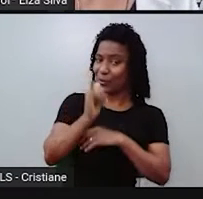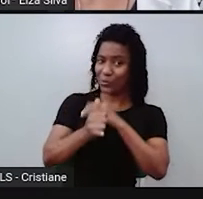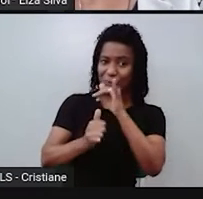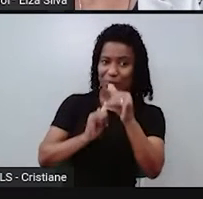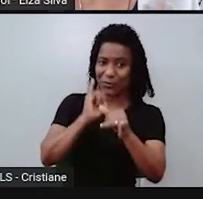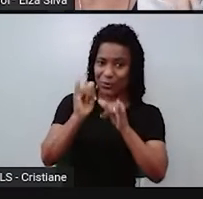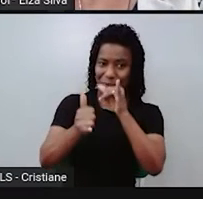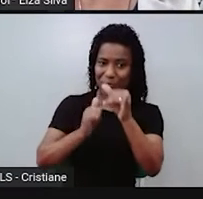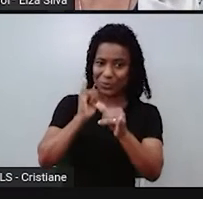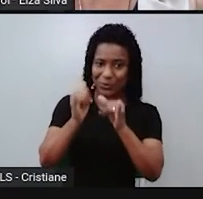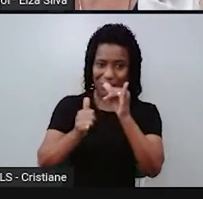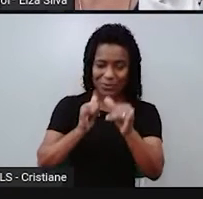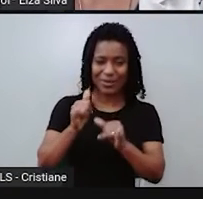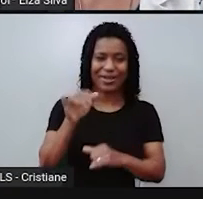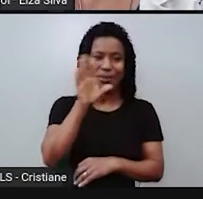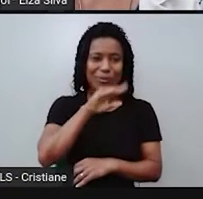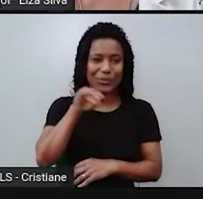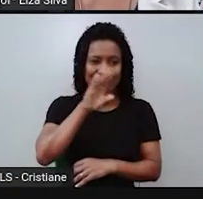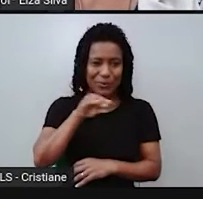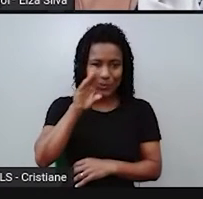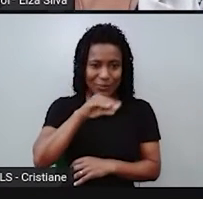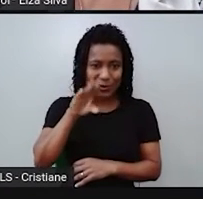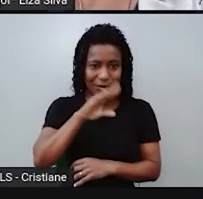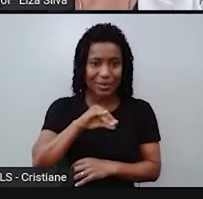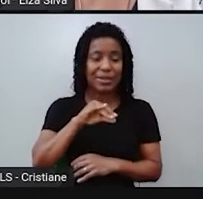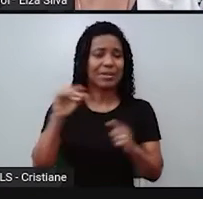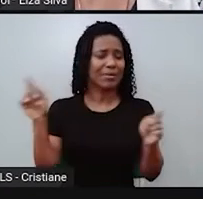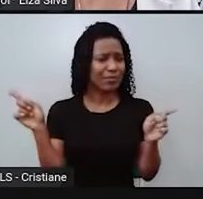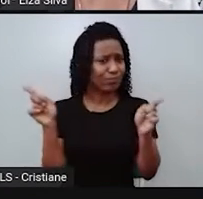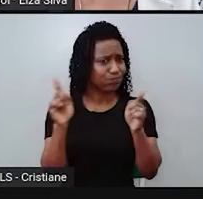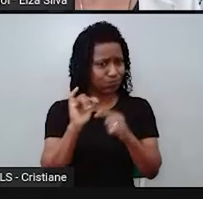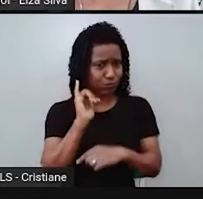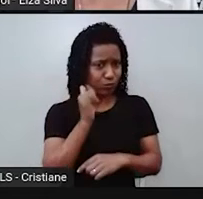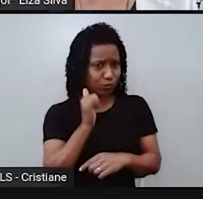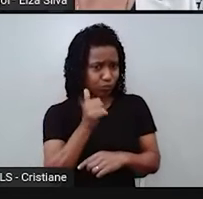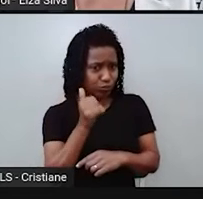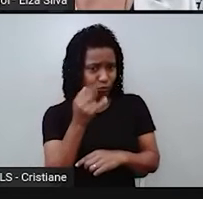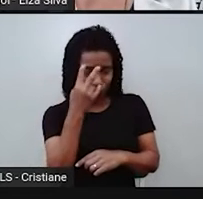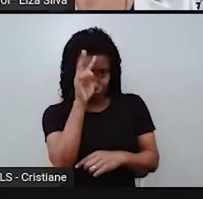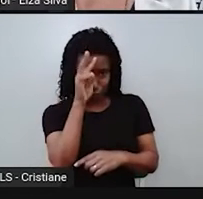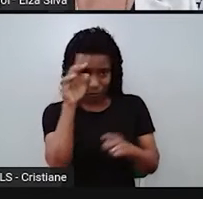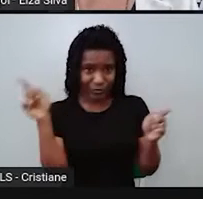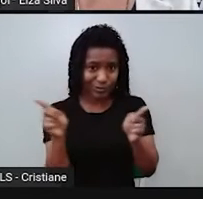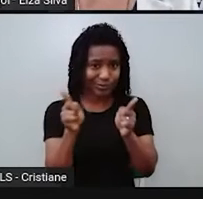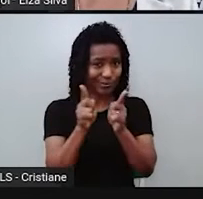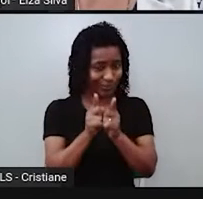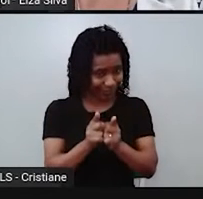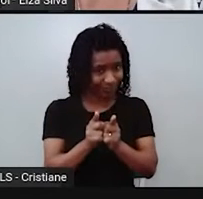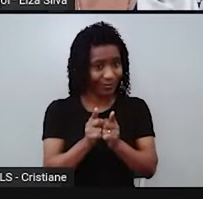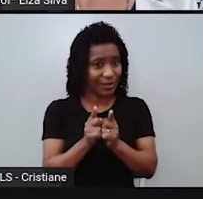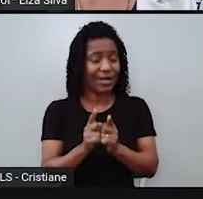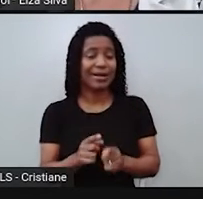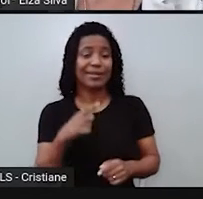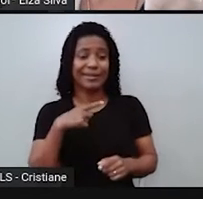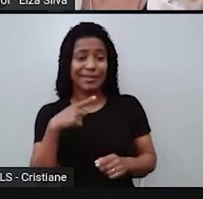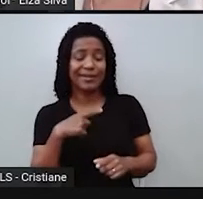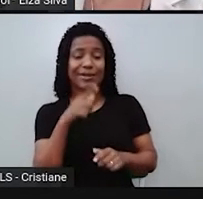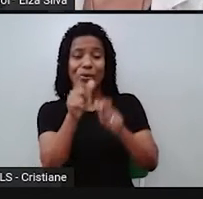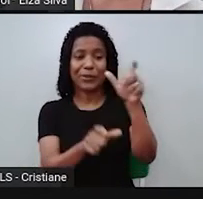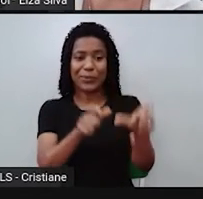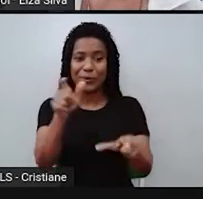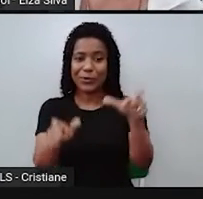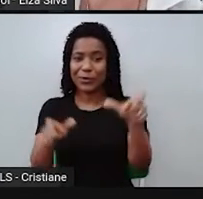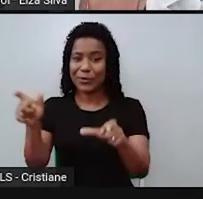São narrativas curtas e muito antigas. Geralmente são propagandadas por animais. Ou seja,